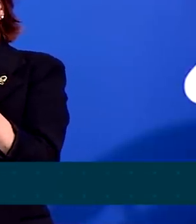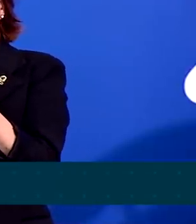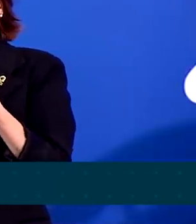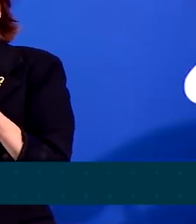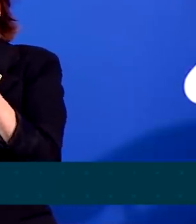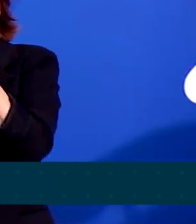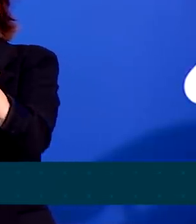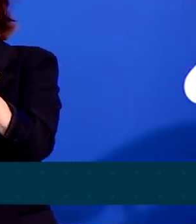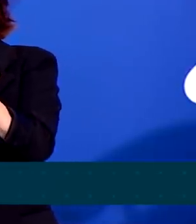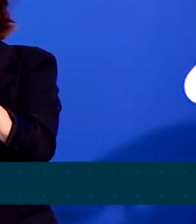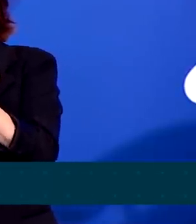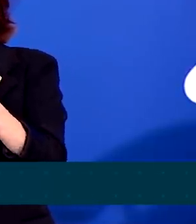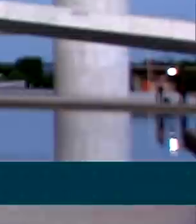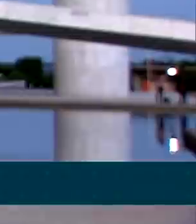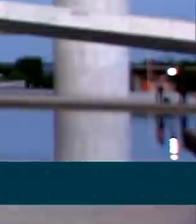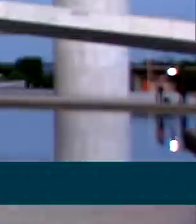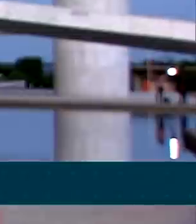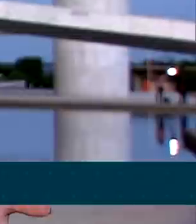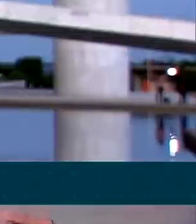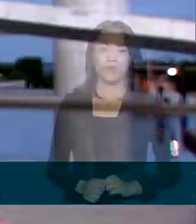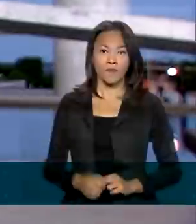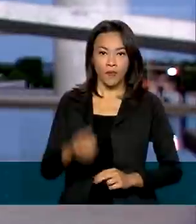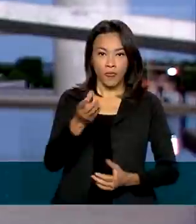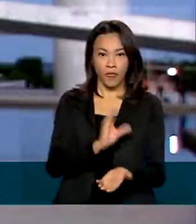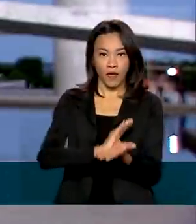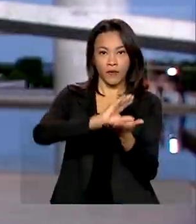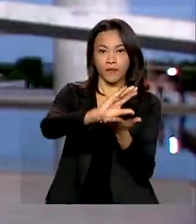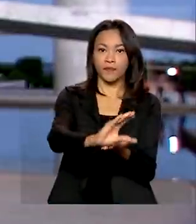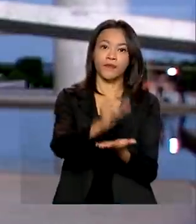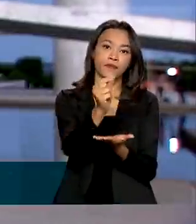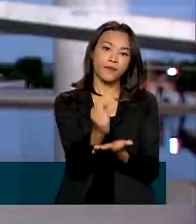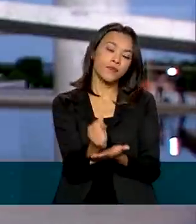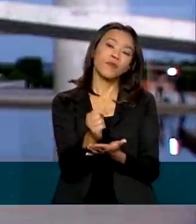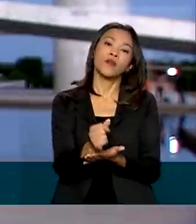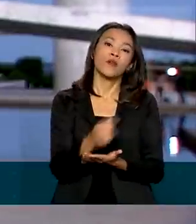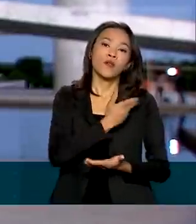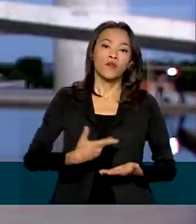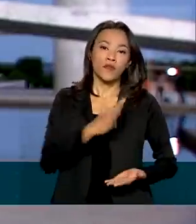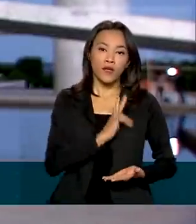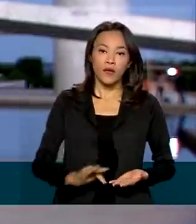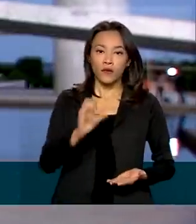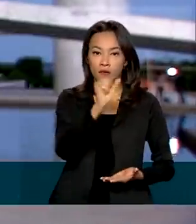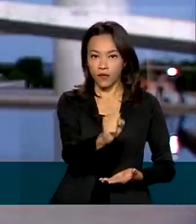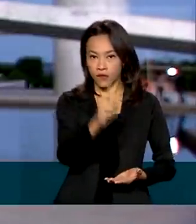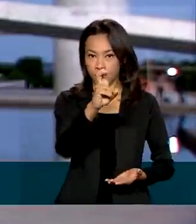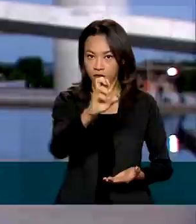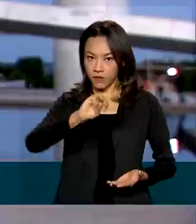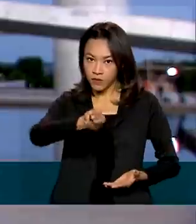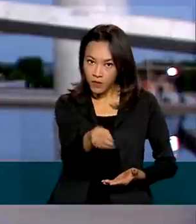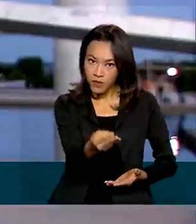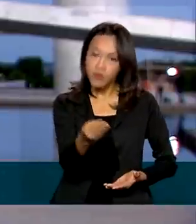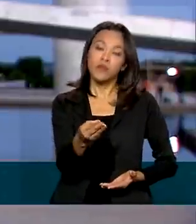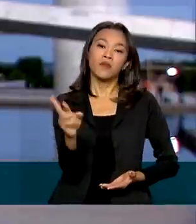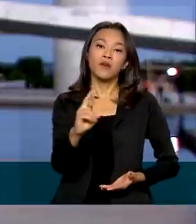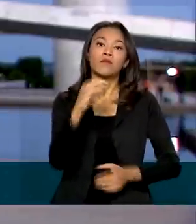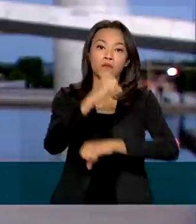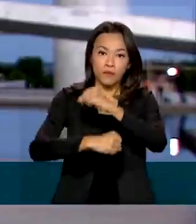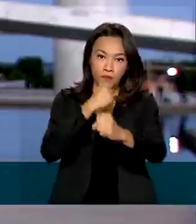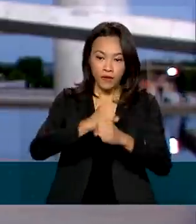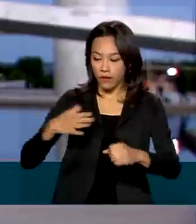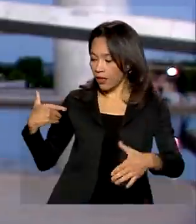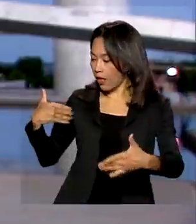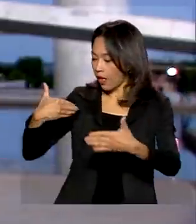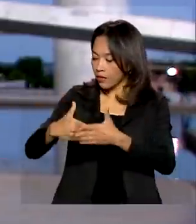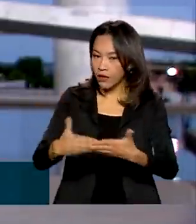no segundo semestre. O investimento do governo federal será de 85 milhões de reais por ano. Até agora,